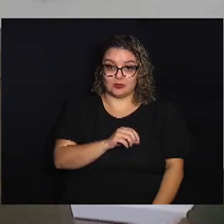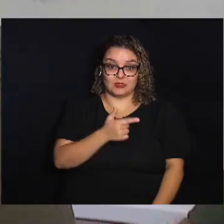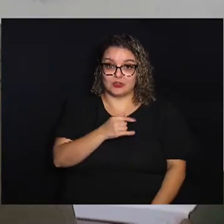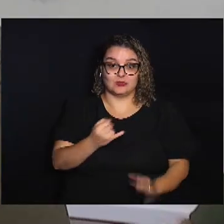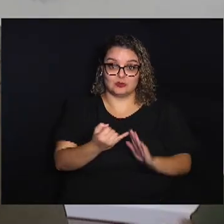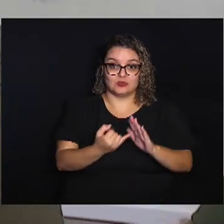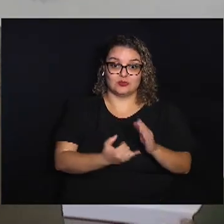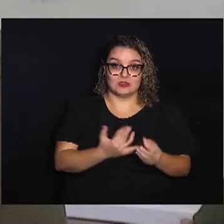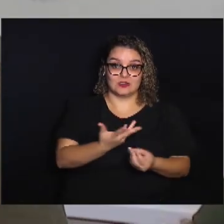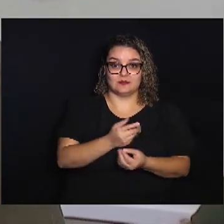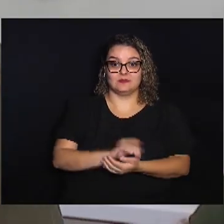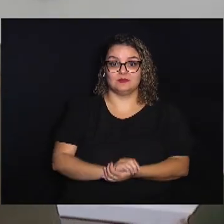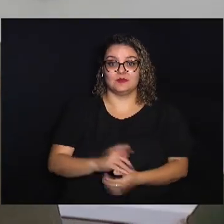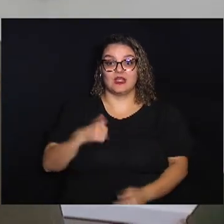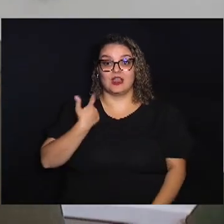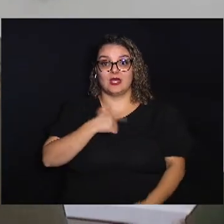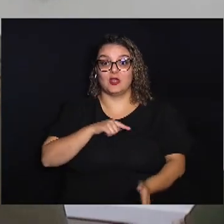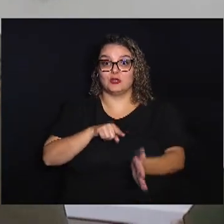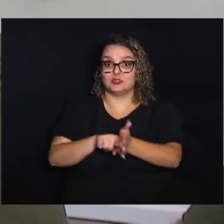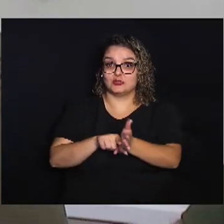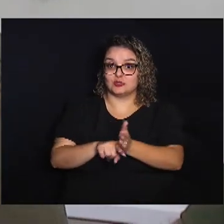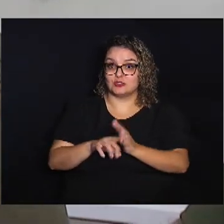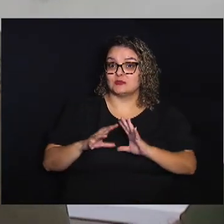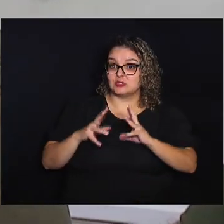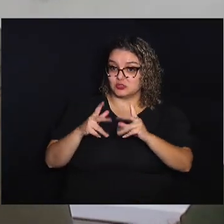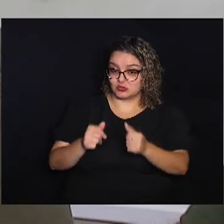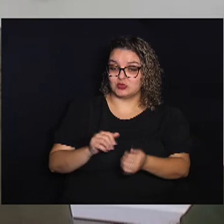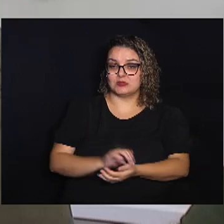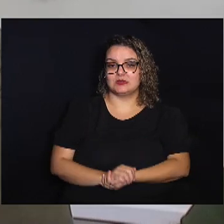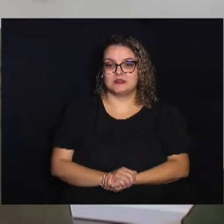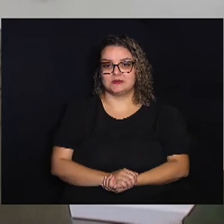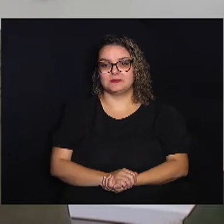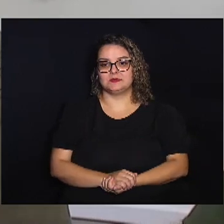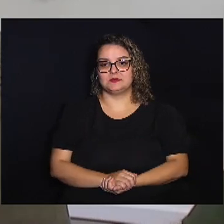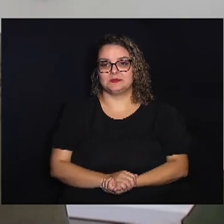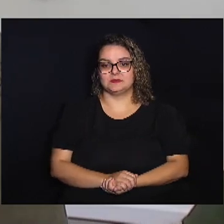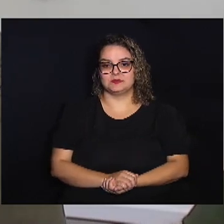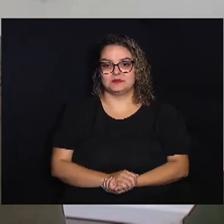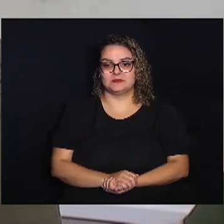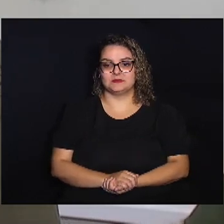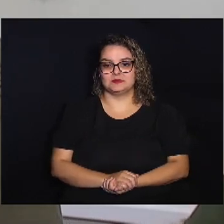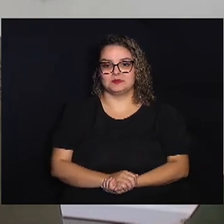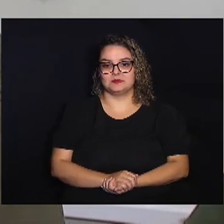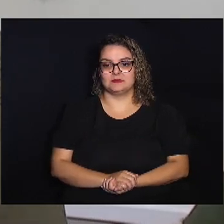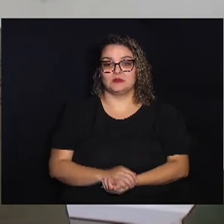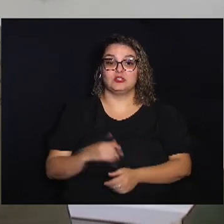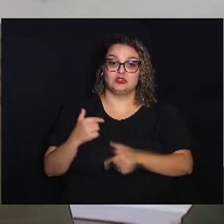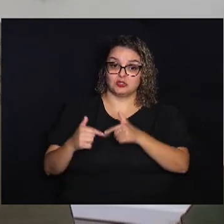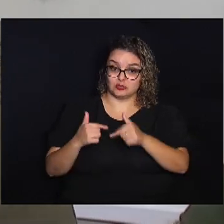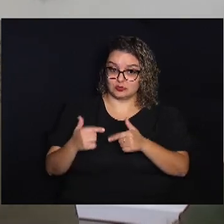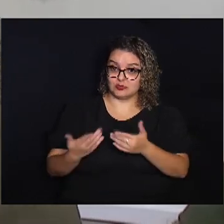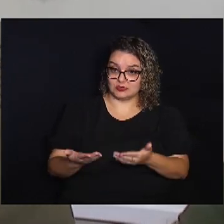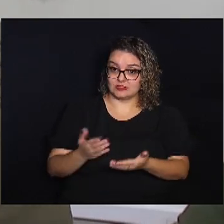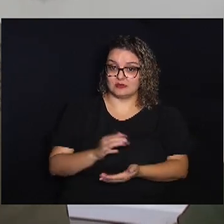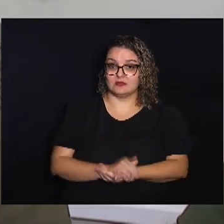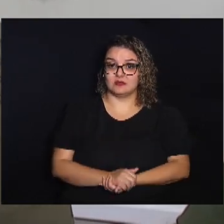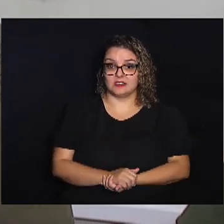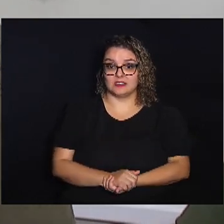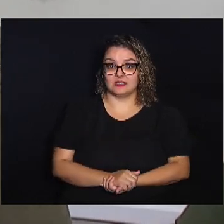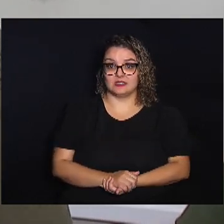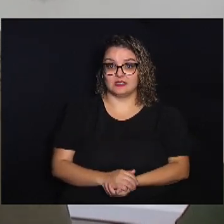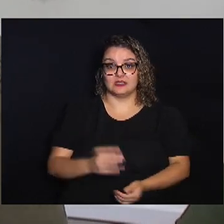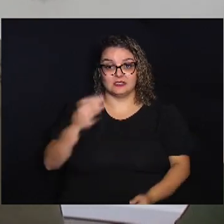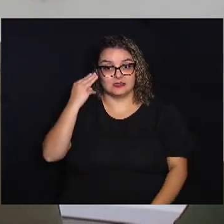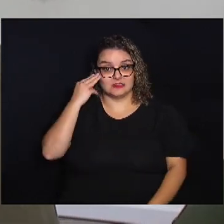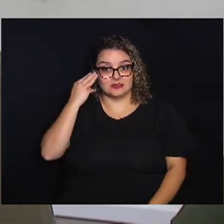arte A nossa pesquisa Toda Sobre o trabalho Da memória